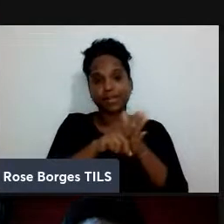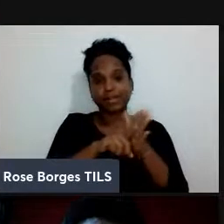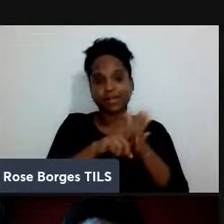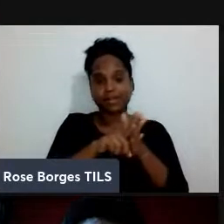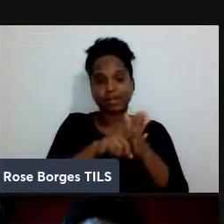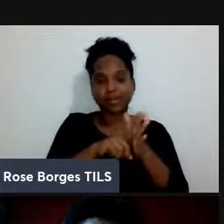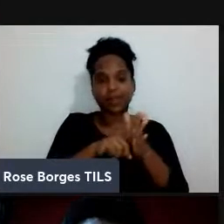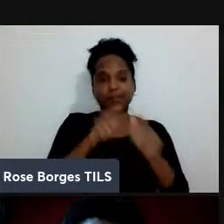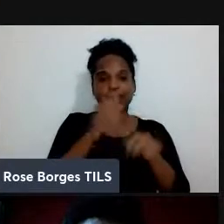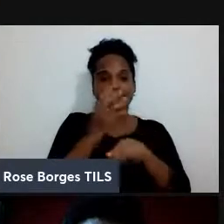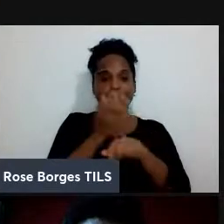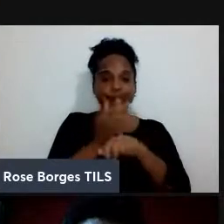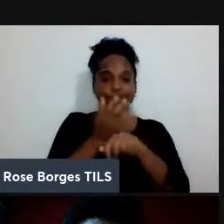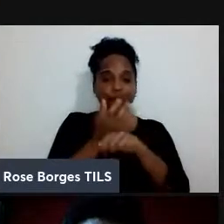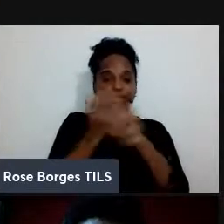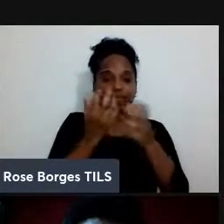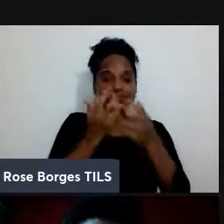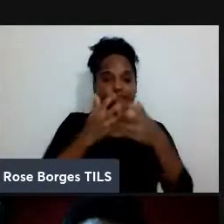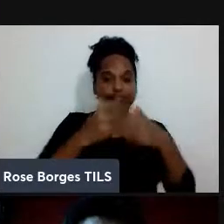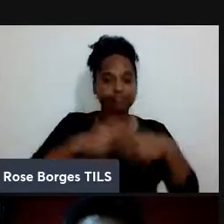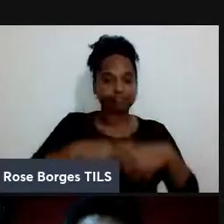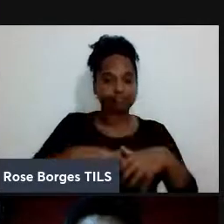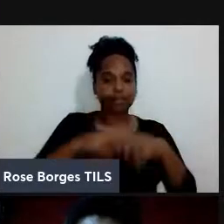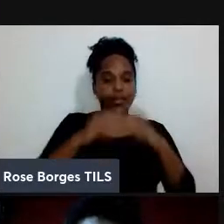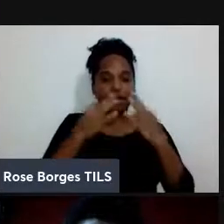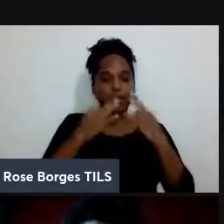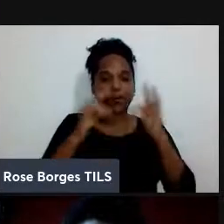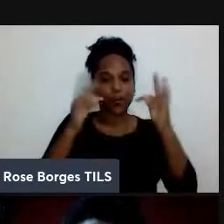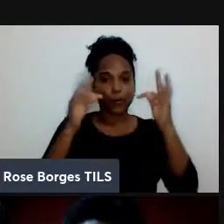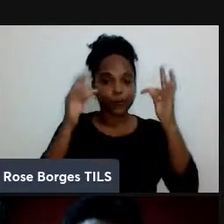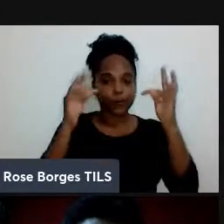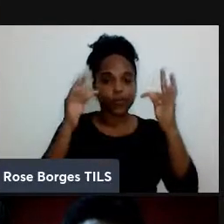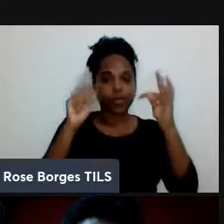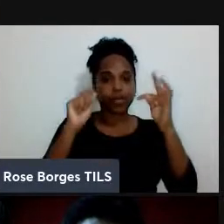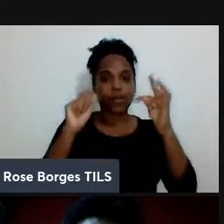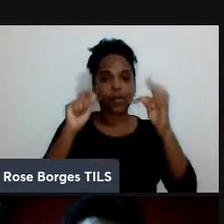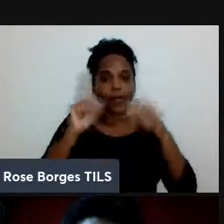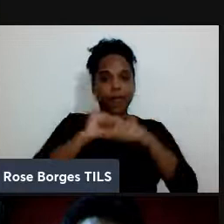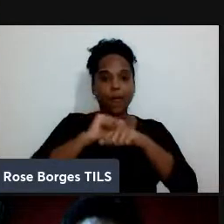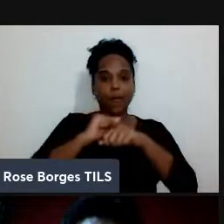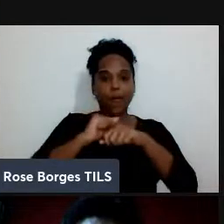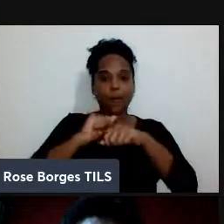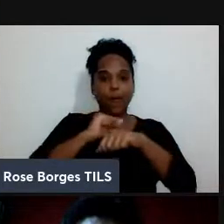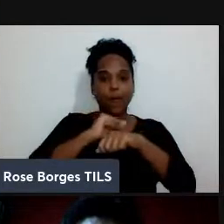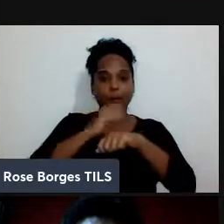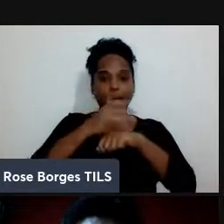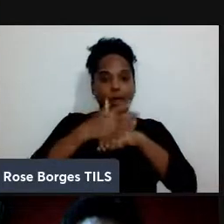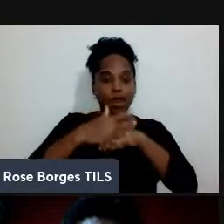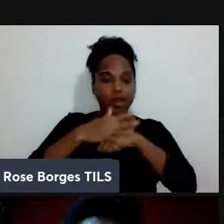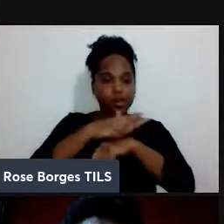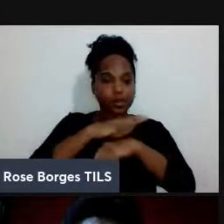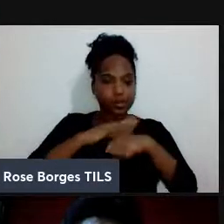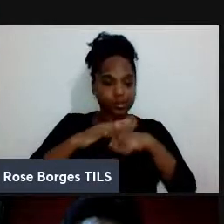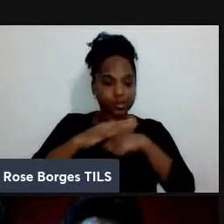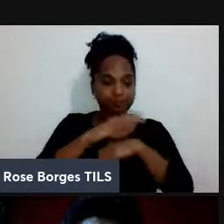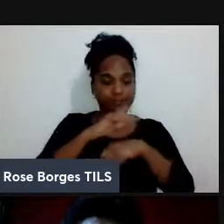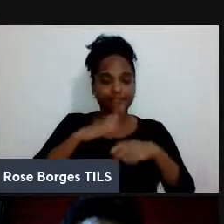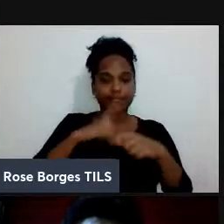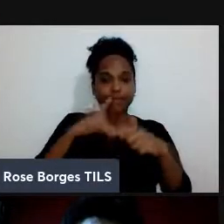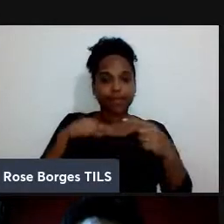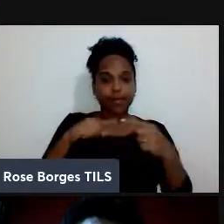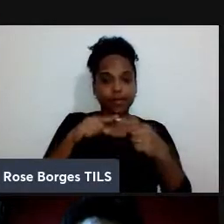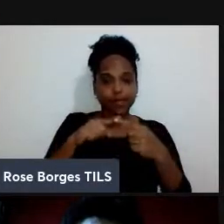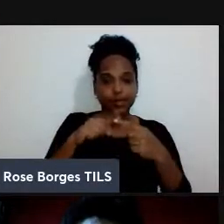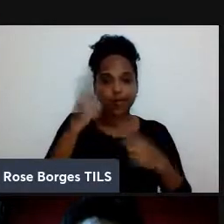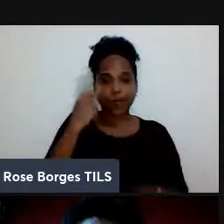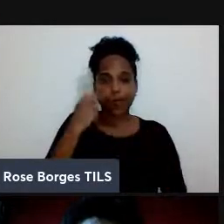em tecnologias quânticas que abarquem todas essas áreas mas focados em um objetivo comum é o